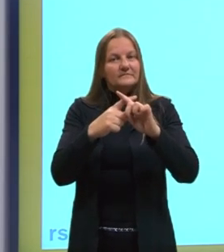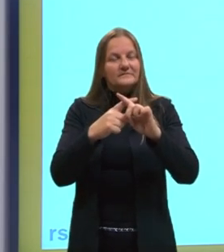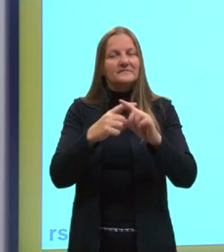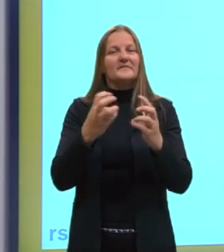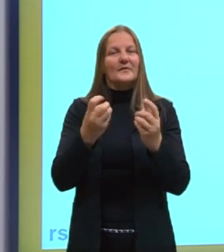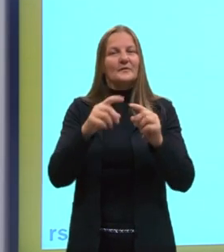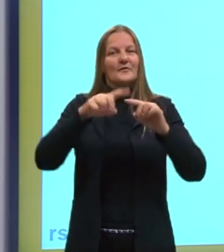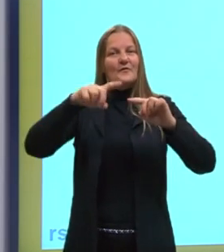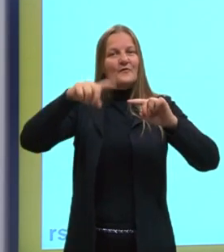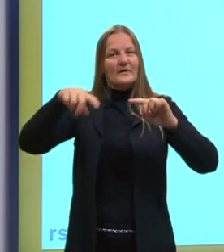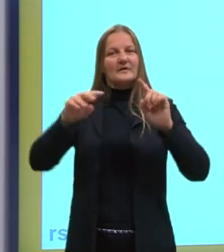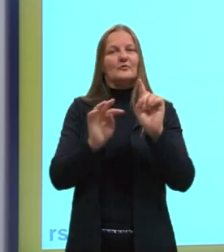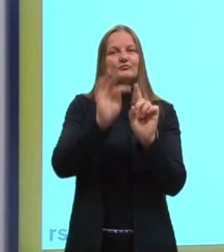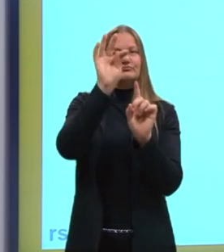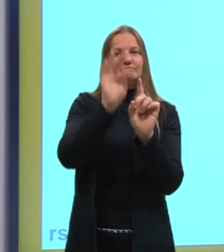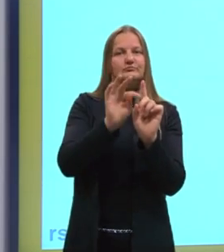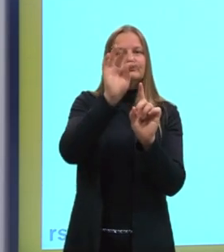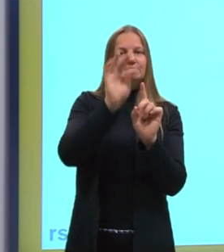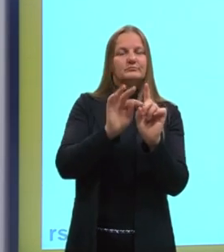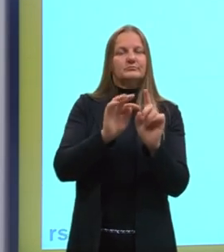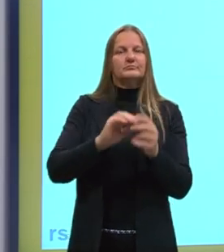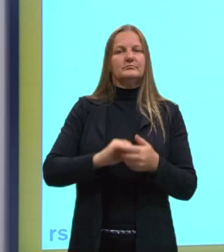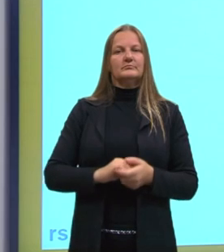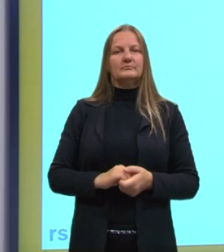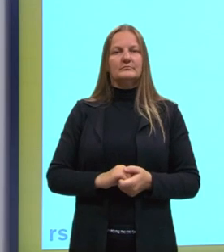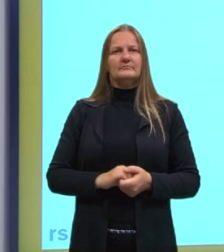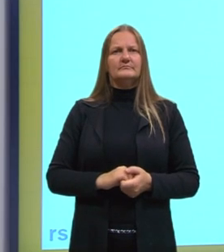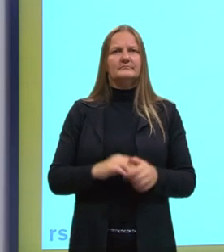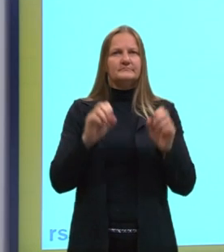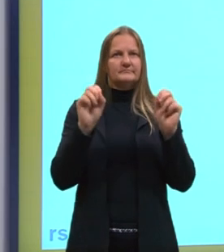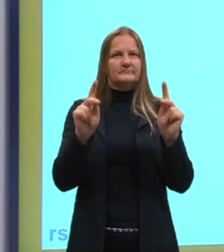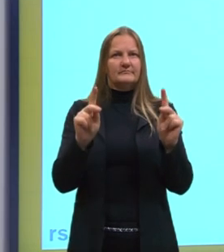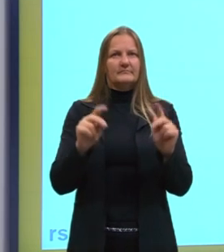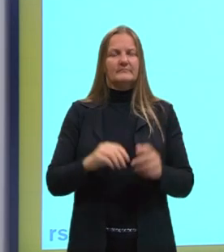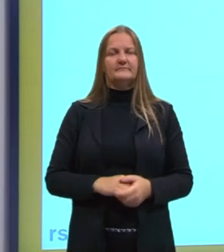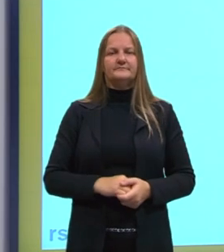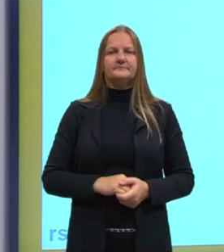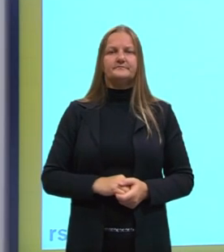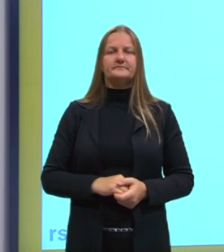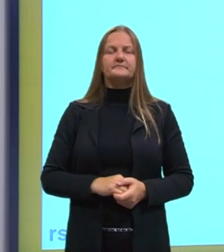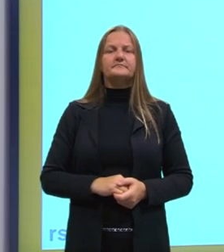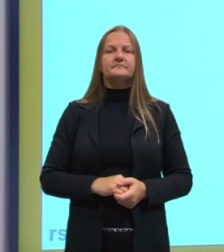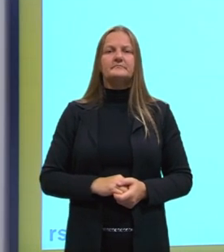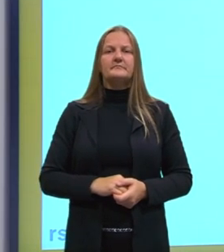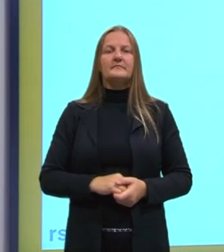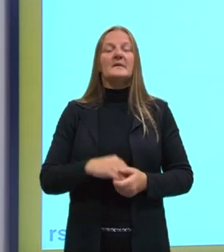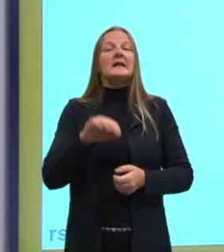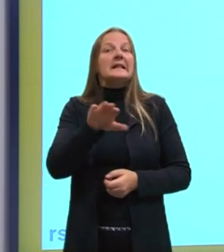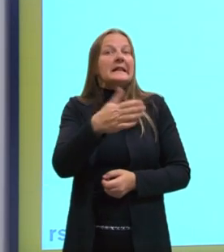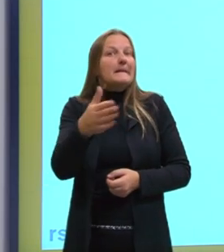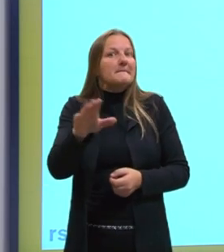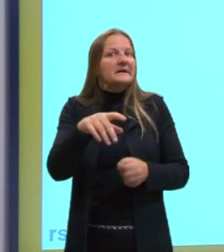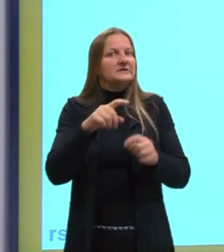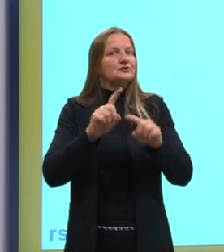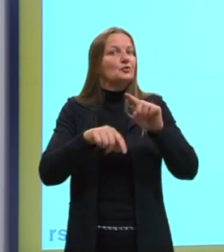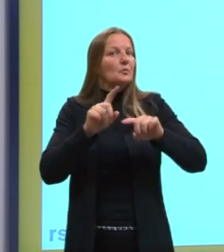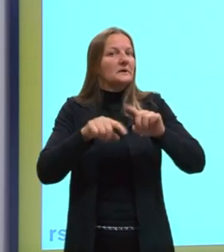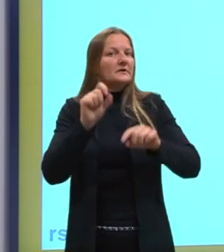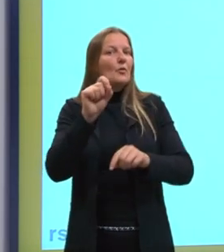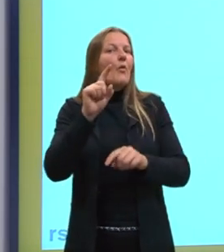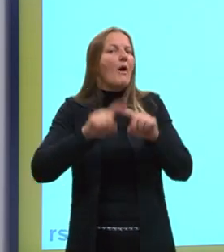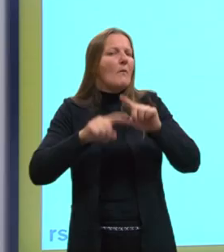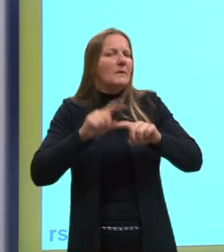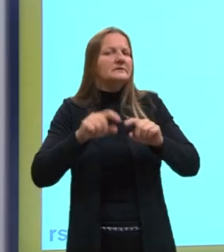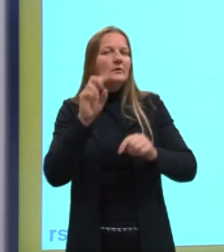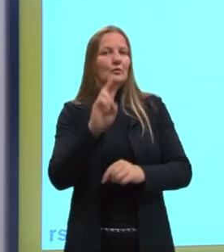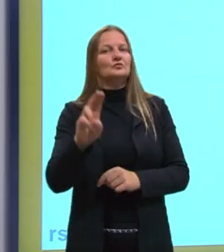variação de temperatura. Então, esse coeficiente de dilatação, ele depende do material, isso é importante. A gente já vai ver